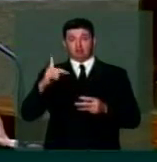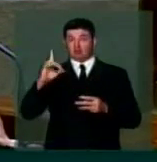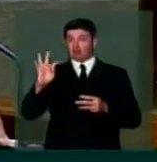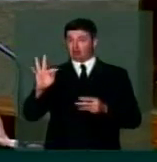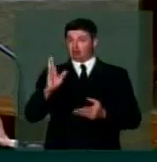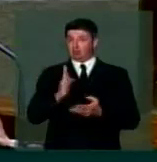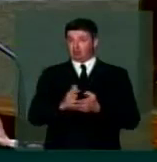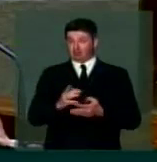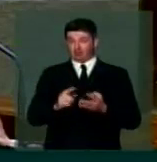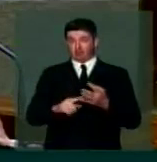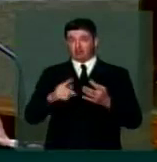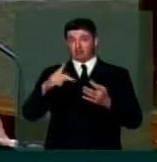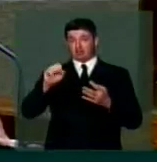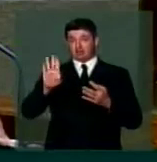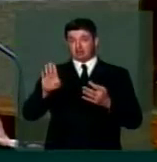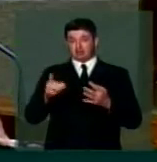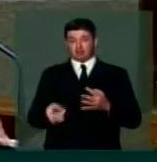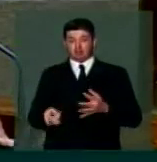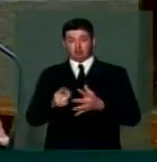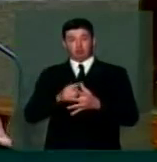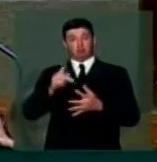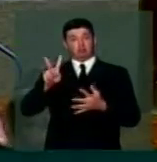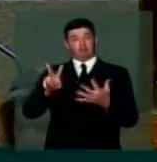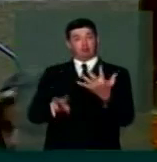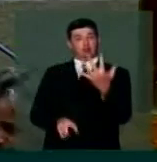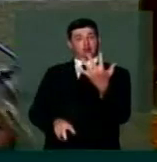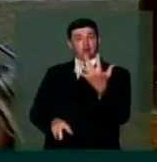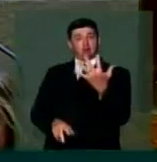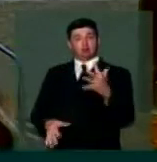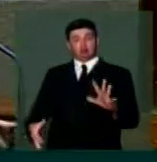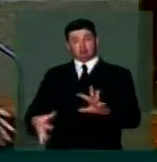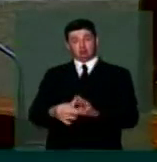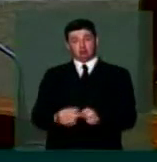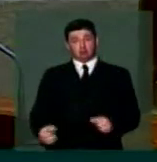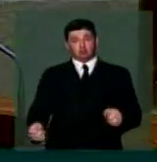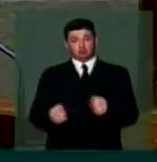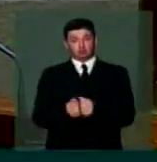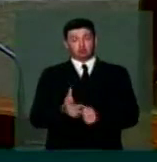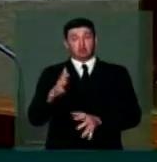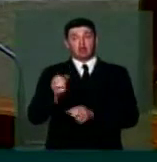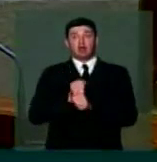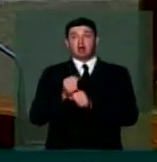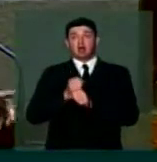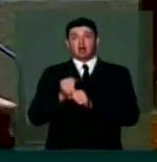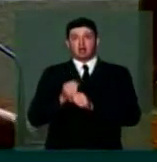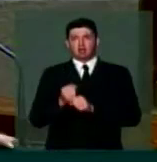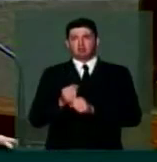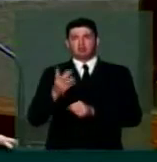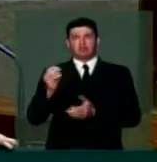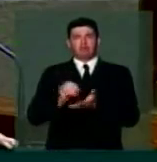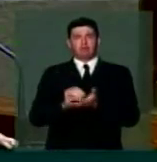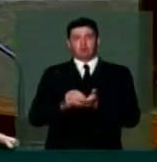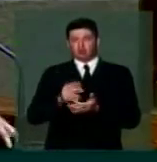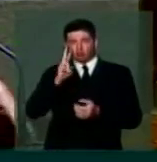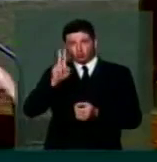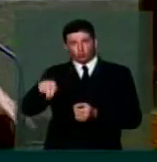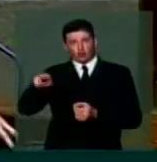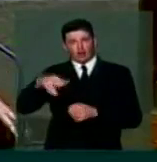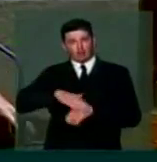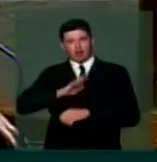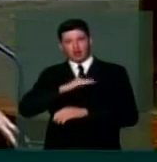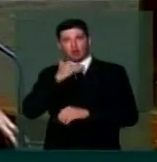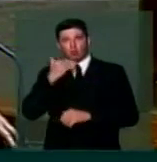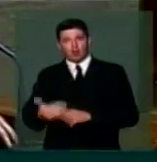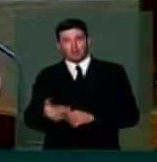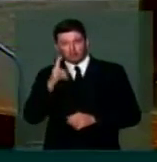PDT, o PSB e o Partido Verde. Essa construção há muitos anos não fazemos no Rio de Janeiro. E é